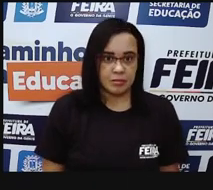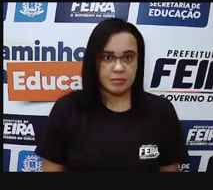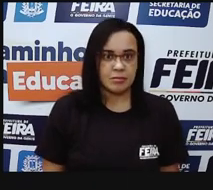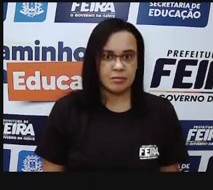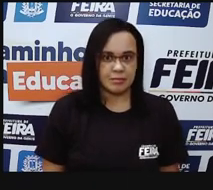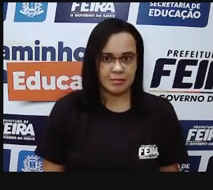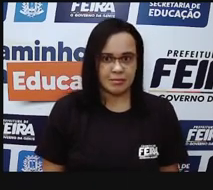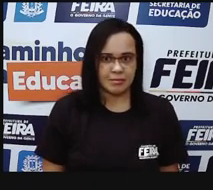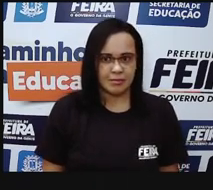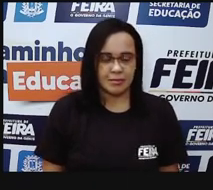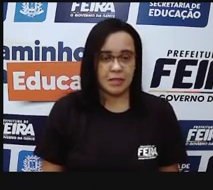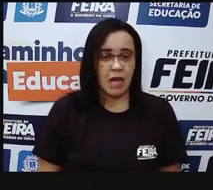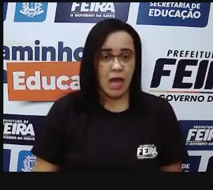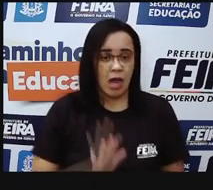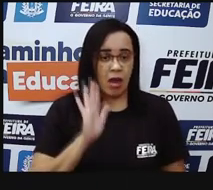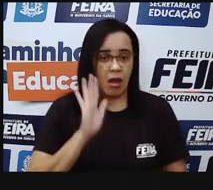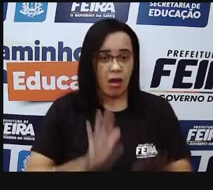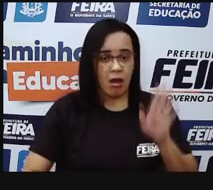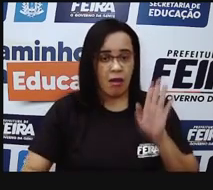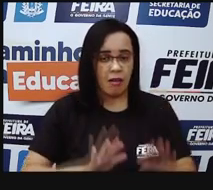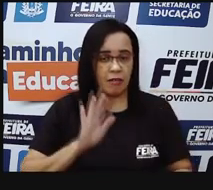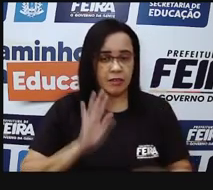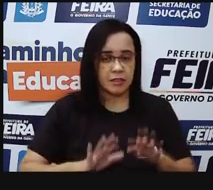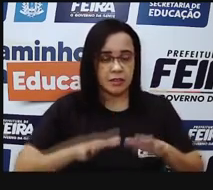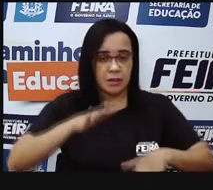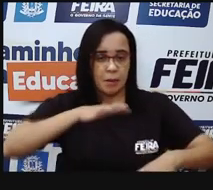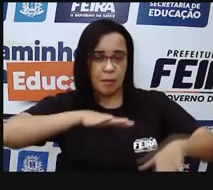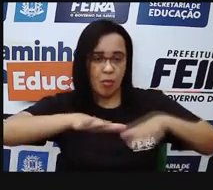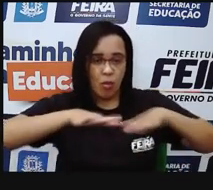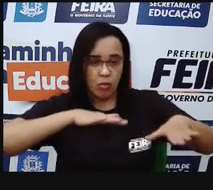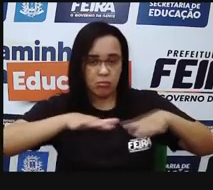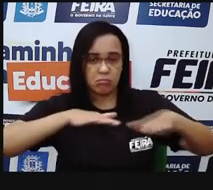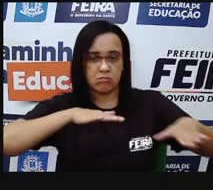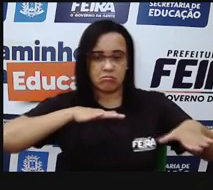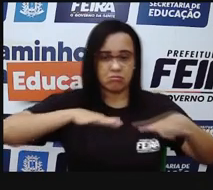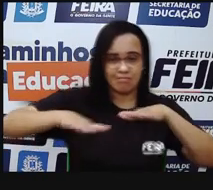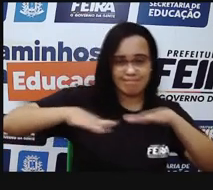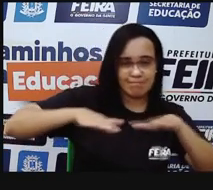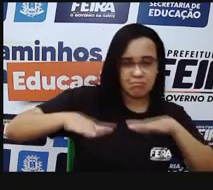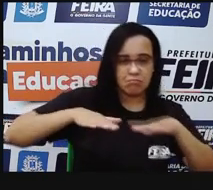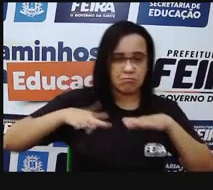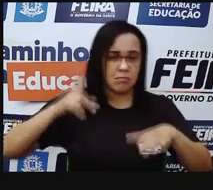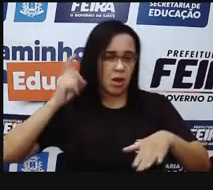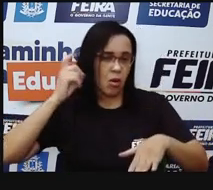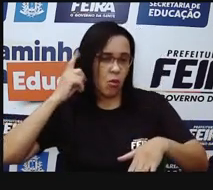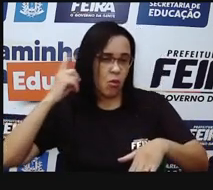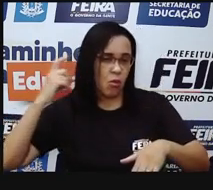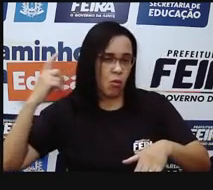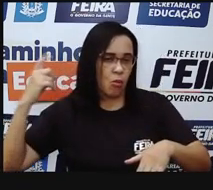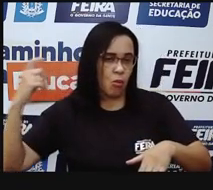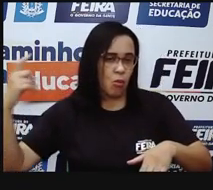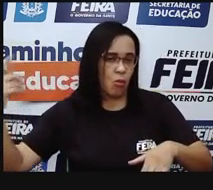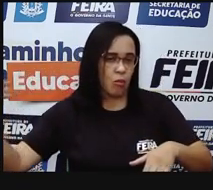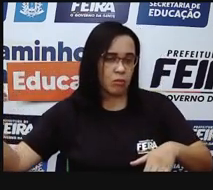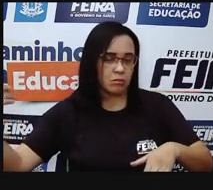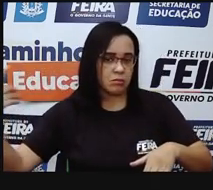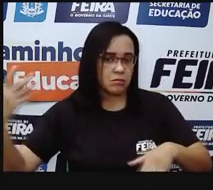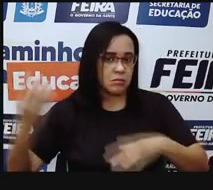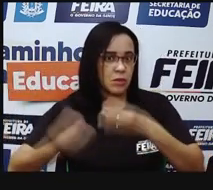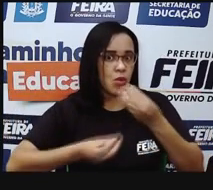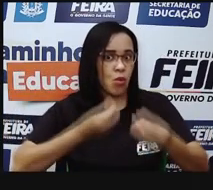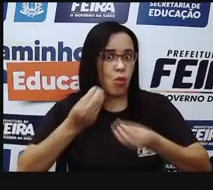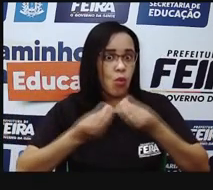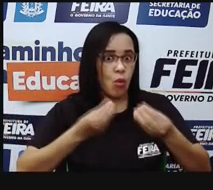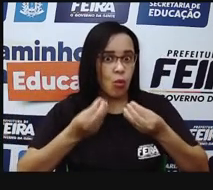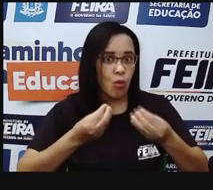a gente movimenta o pandeiro, né? Faz um som batuque nesse pandeiro, ele vai